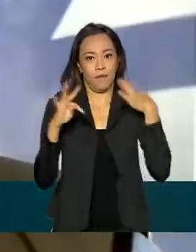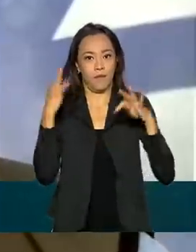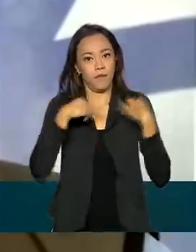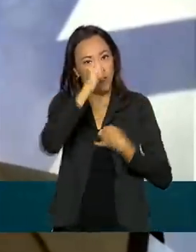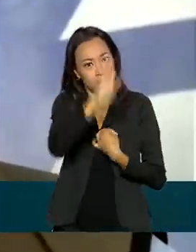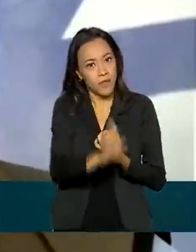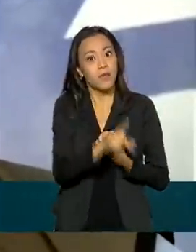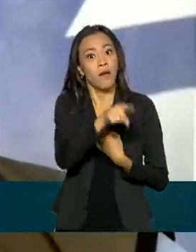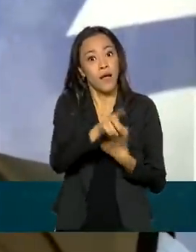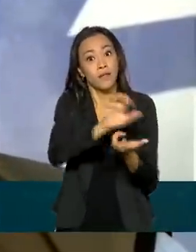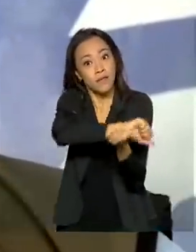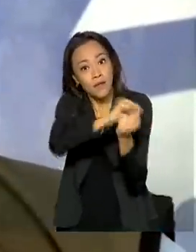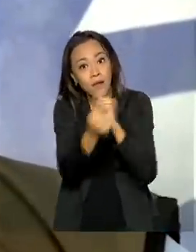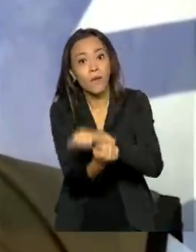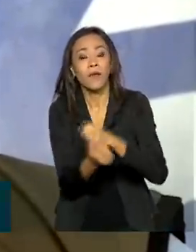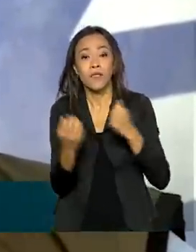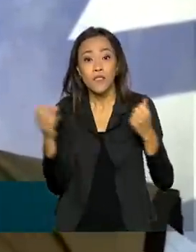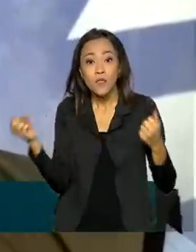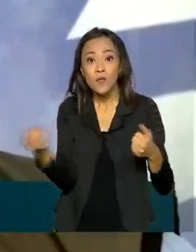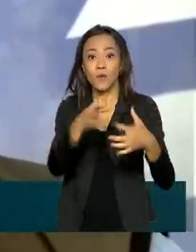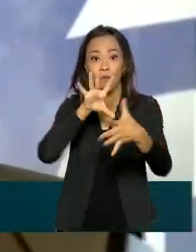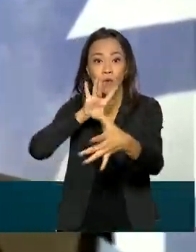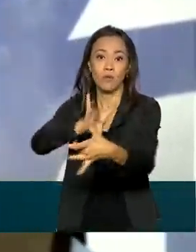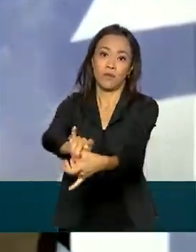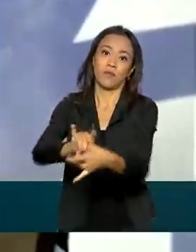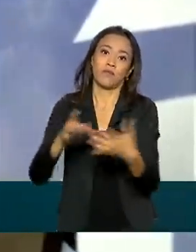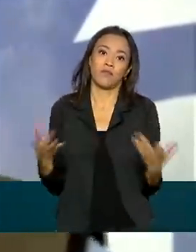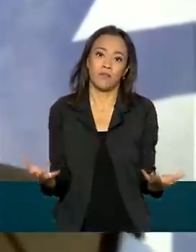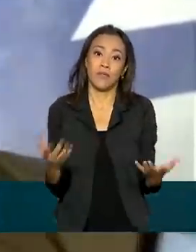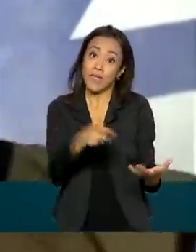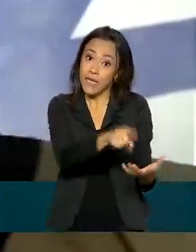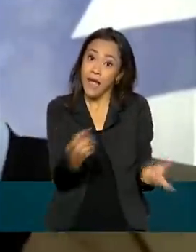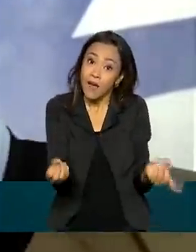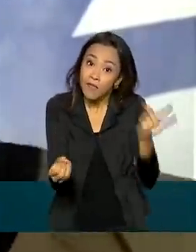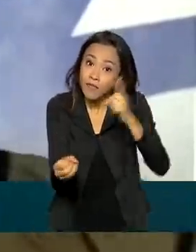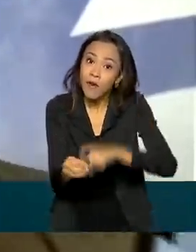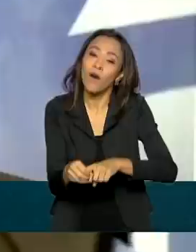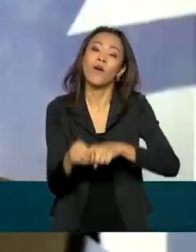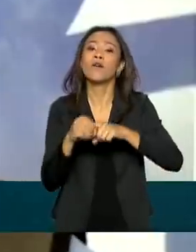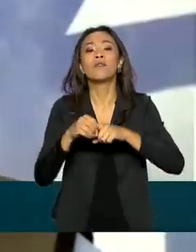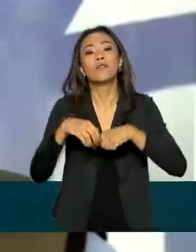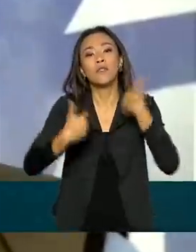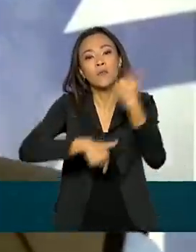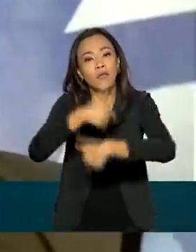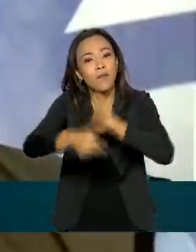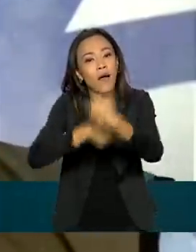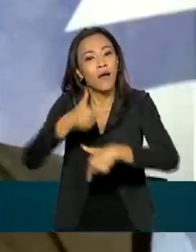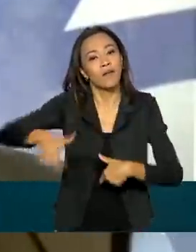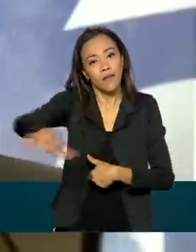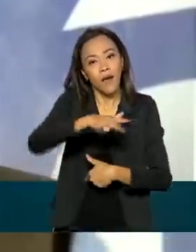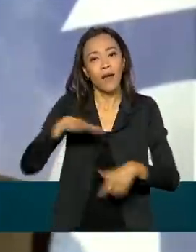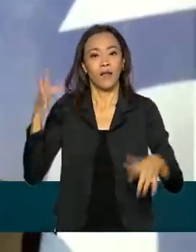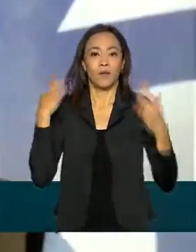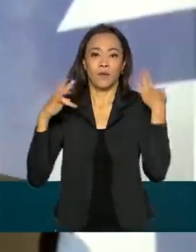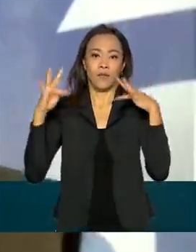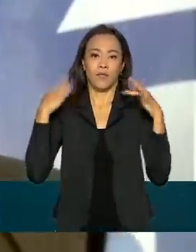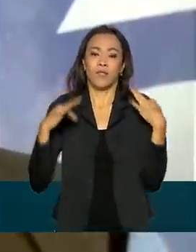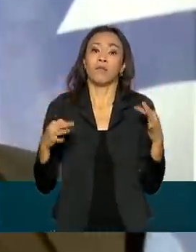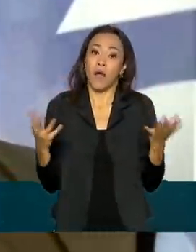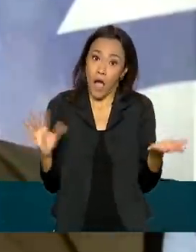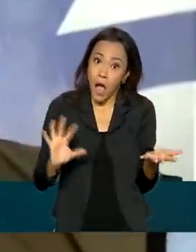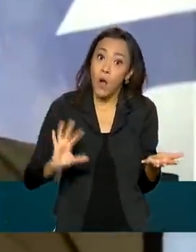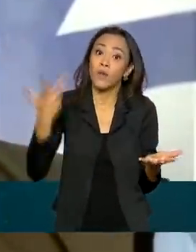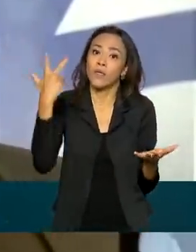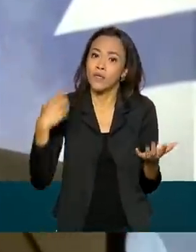à nova realidade. E em garantir que a retomada da atividade do nosso setor ocorra de forma